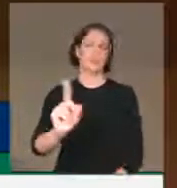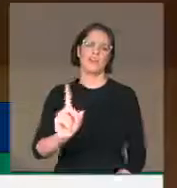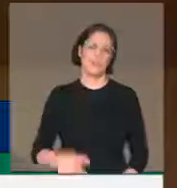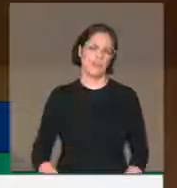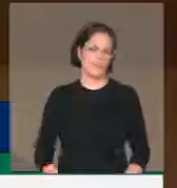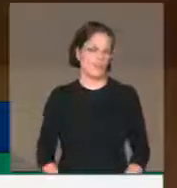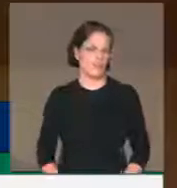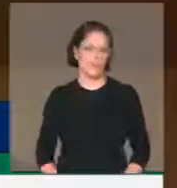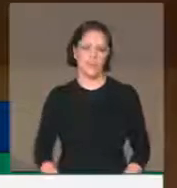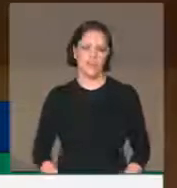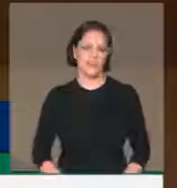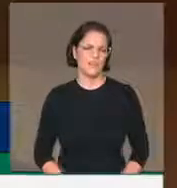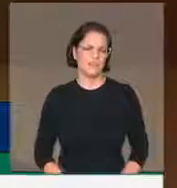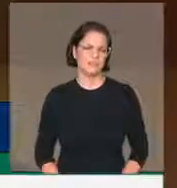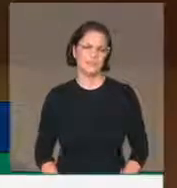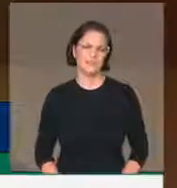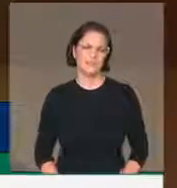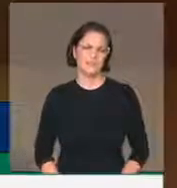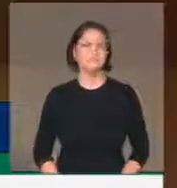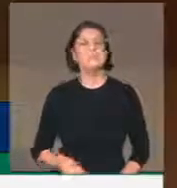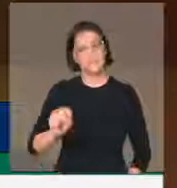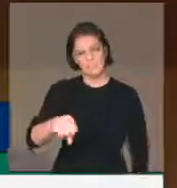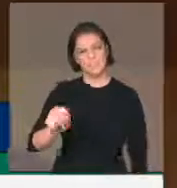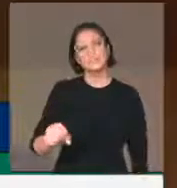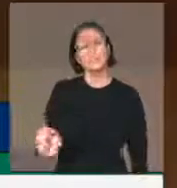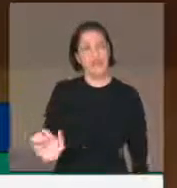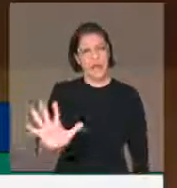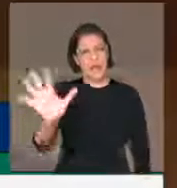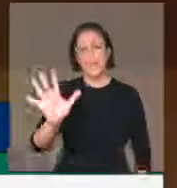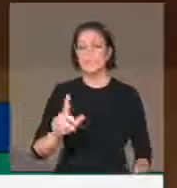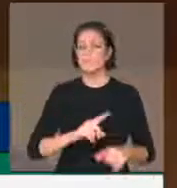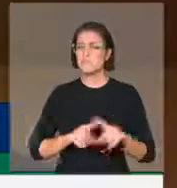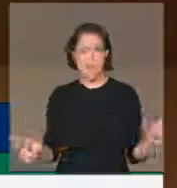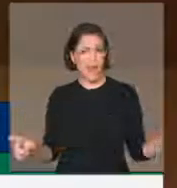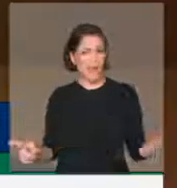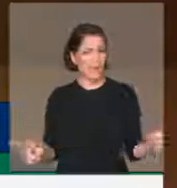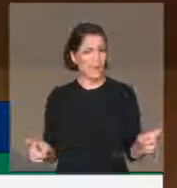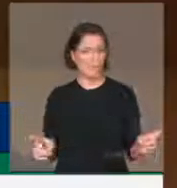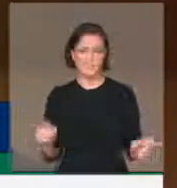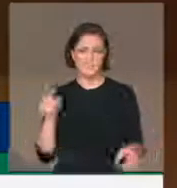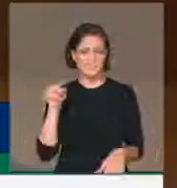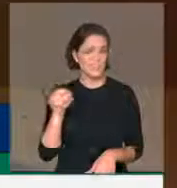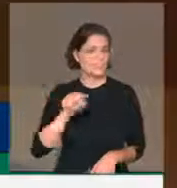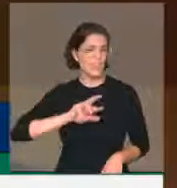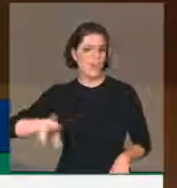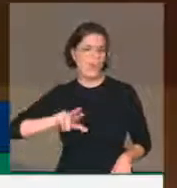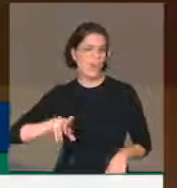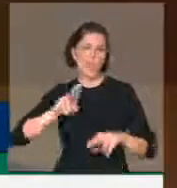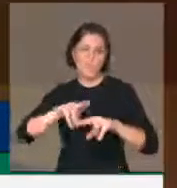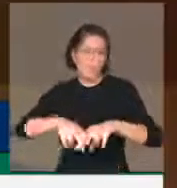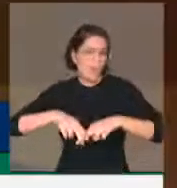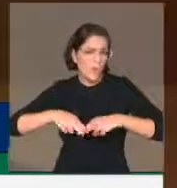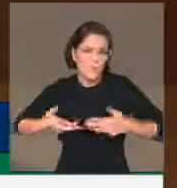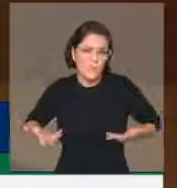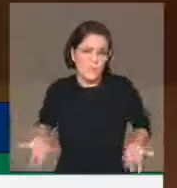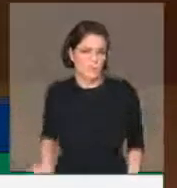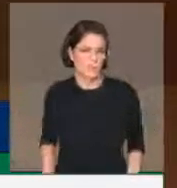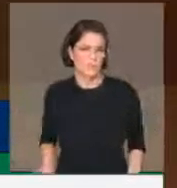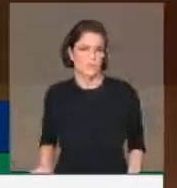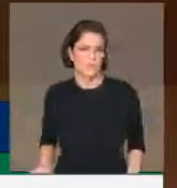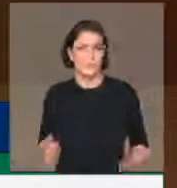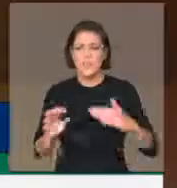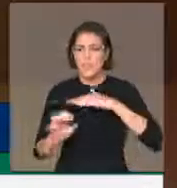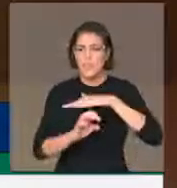pode até ser alto, mas não é por isso que as empresas não estão contratando. As empresas não estão contratando